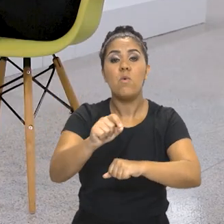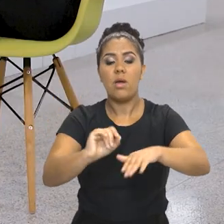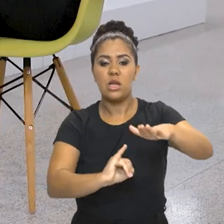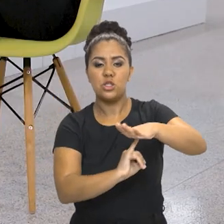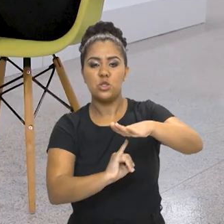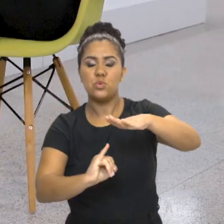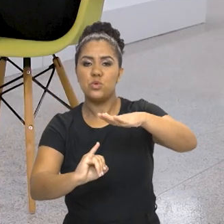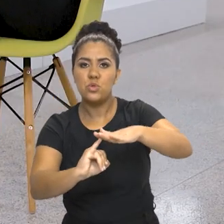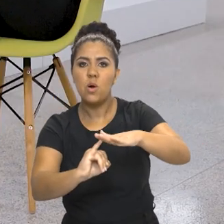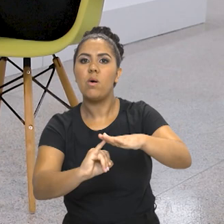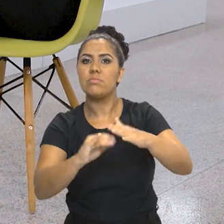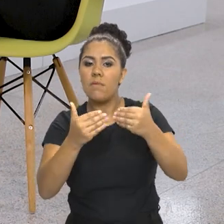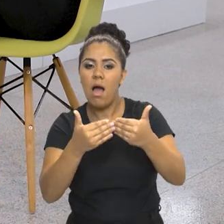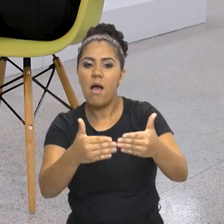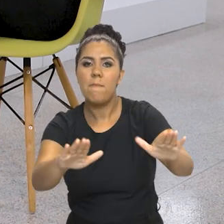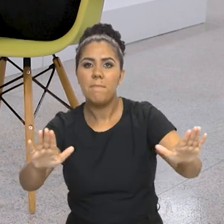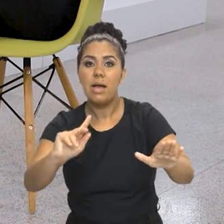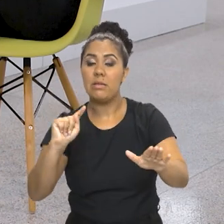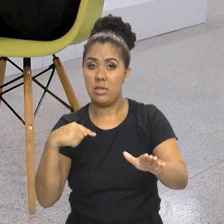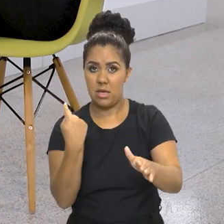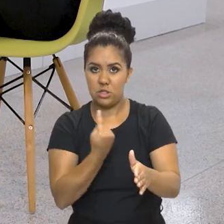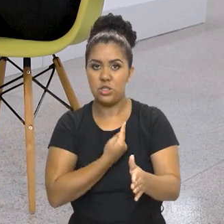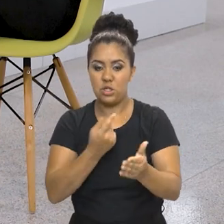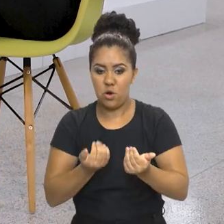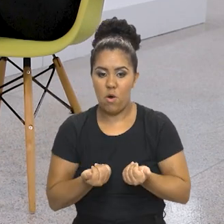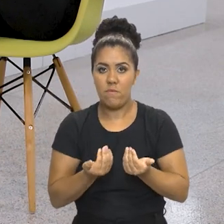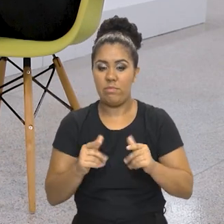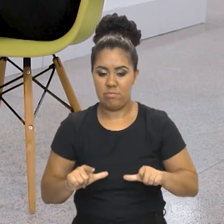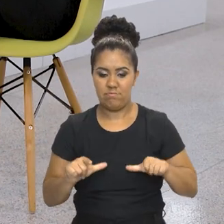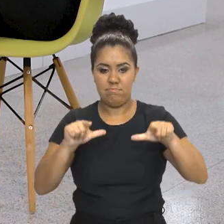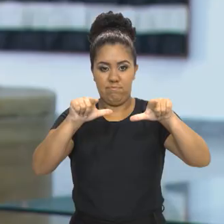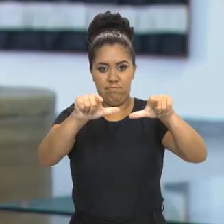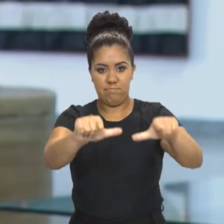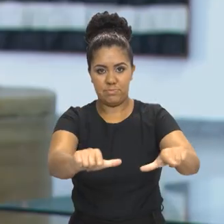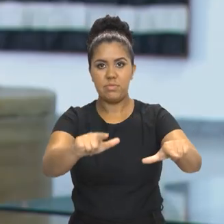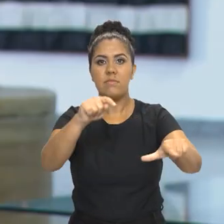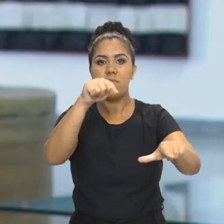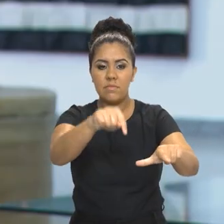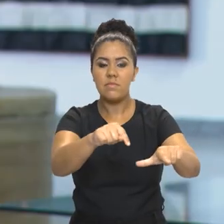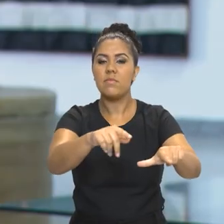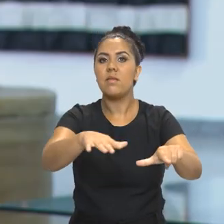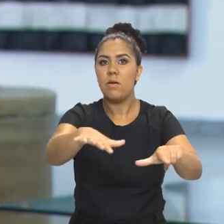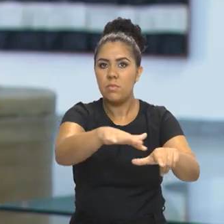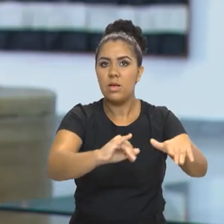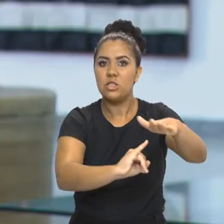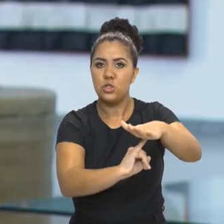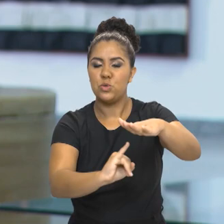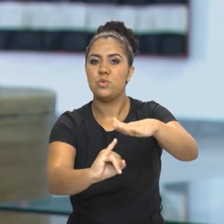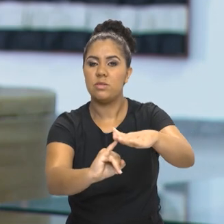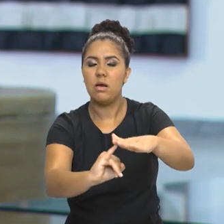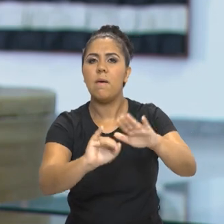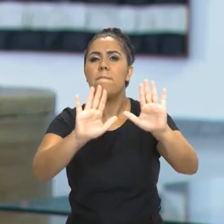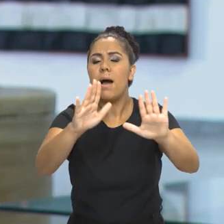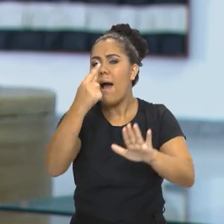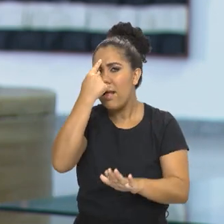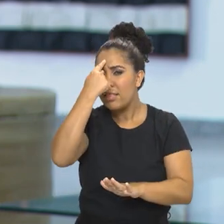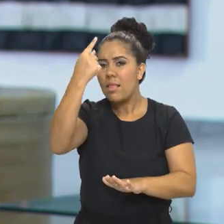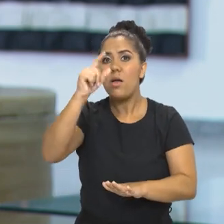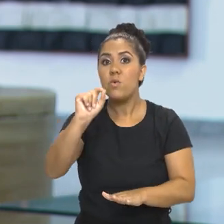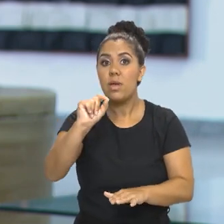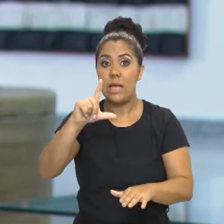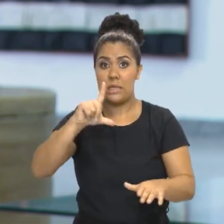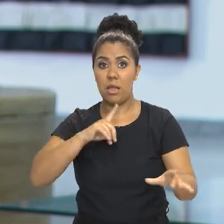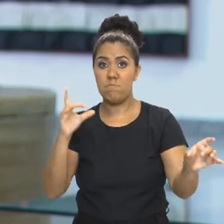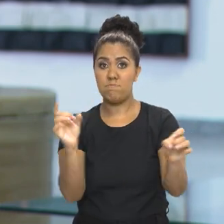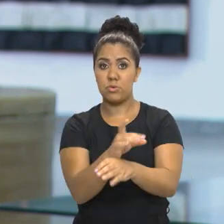comunitárias, que a gente certifica pelo IBRAM, um programa próprio. A ideia é que essas instituições, por meio dos seus próprios